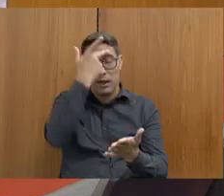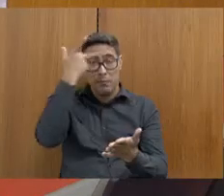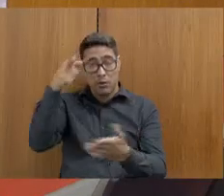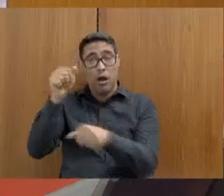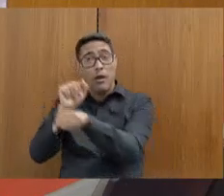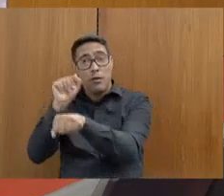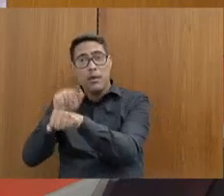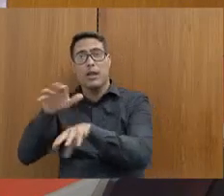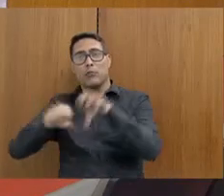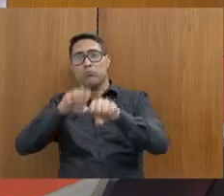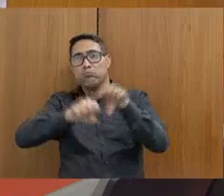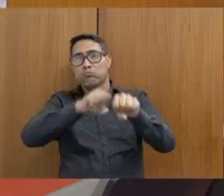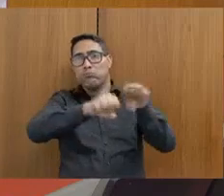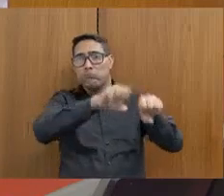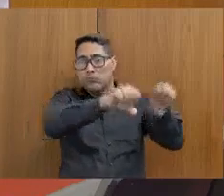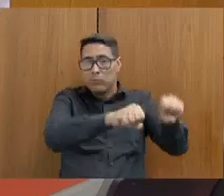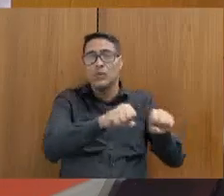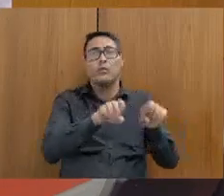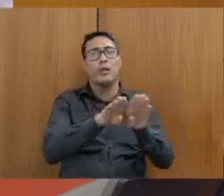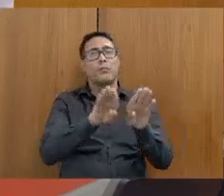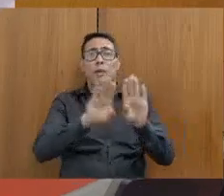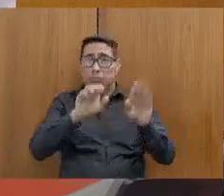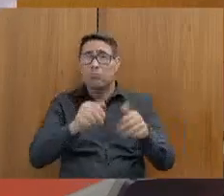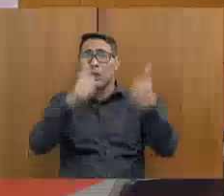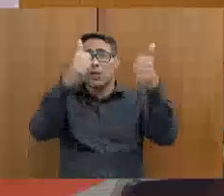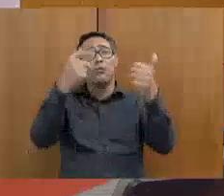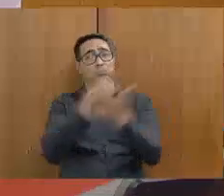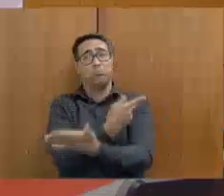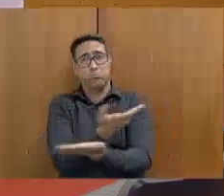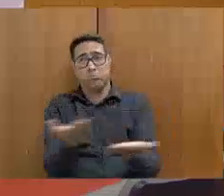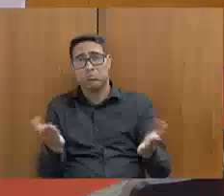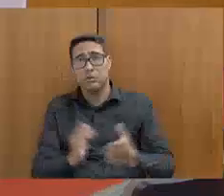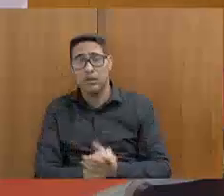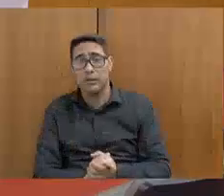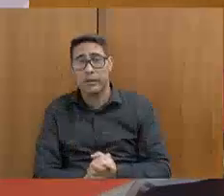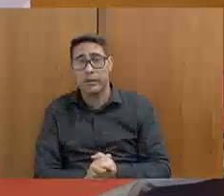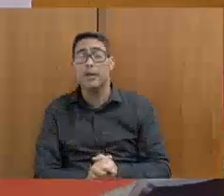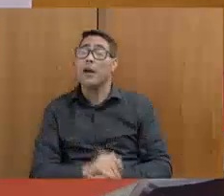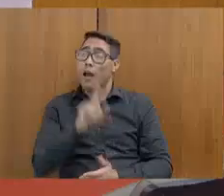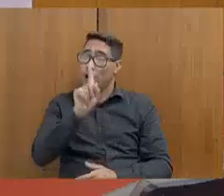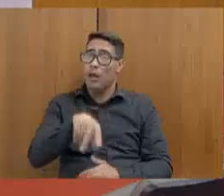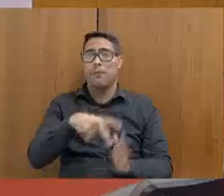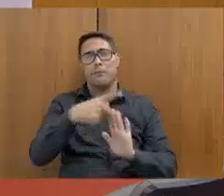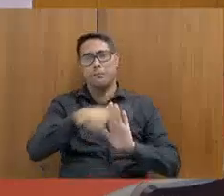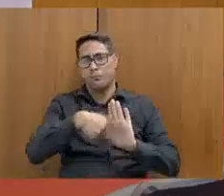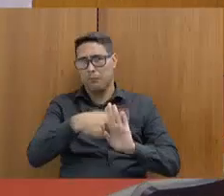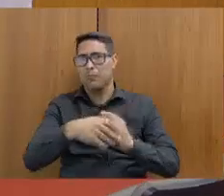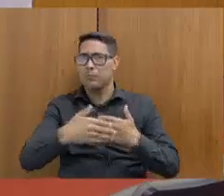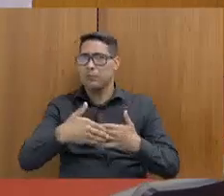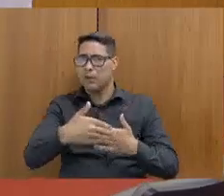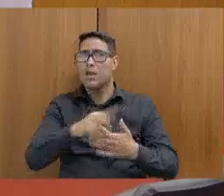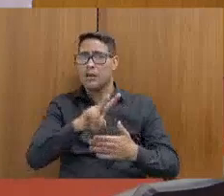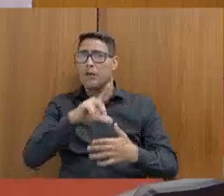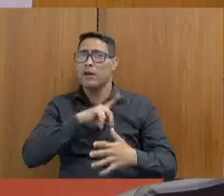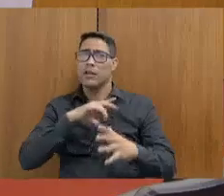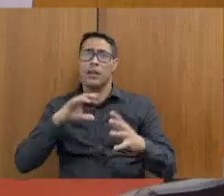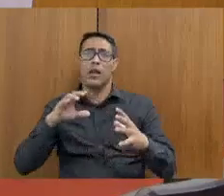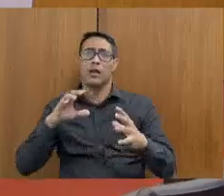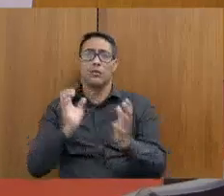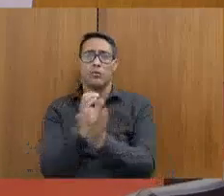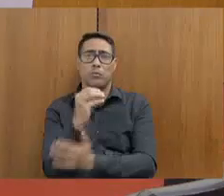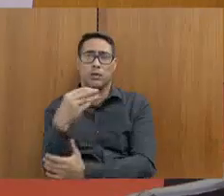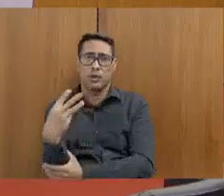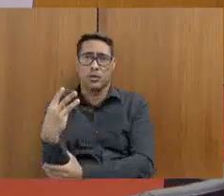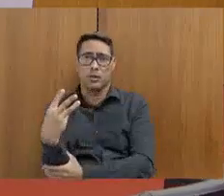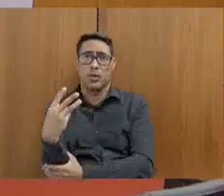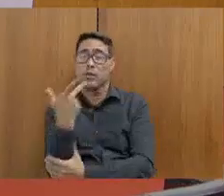porque é simplesmente é mais razoável que isso aconteça. Então, já é um projeto, nós já vamos ter a turma 3. E eu estava falando com a turma